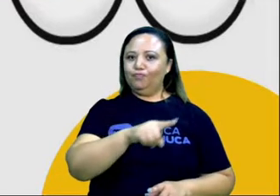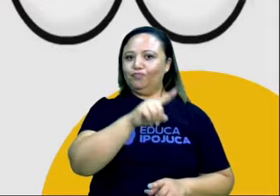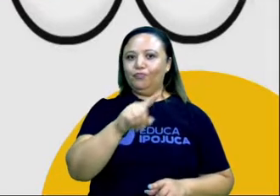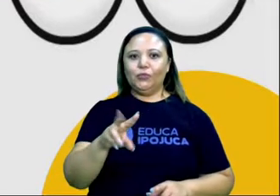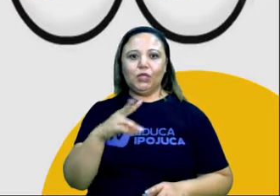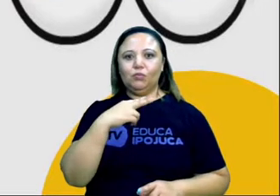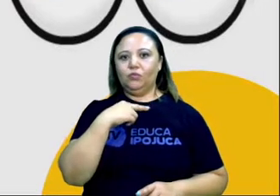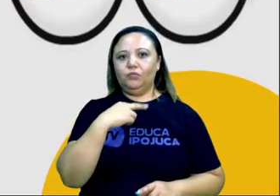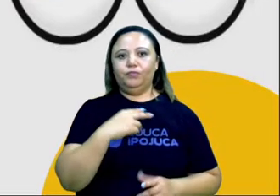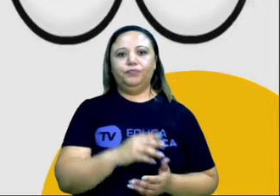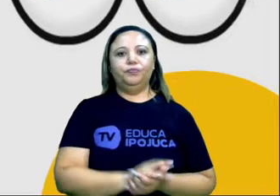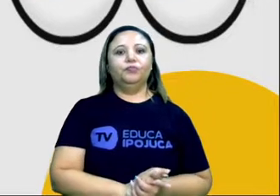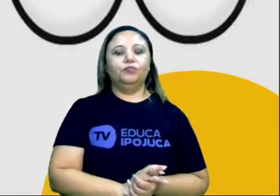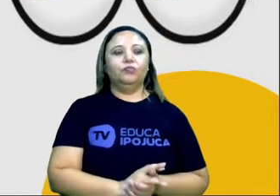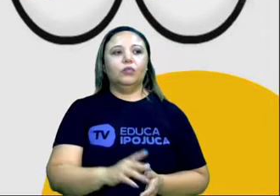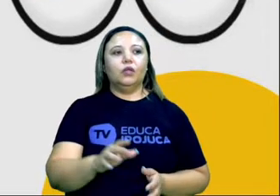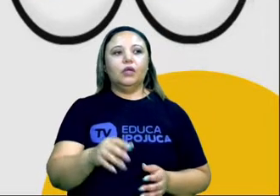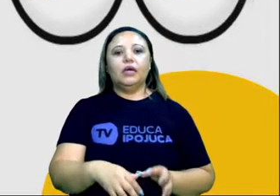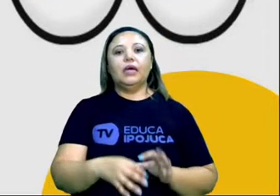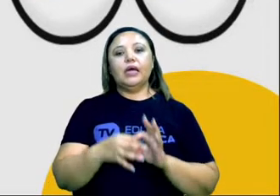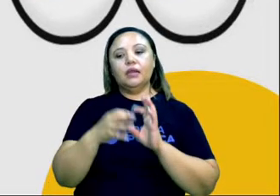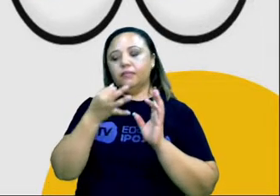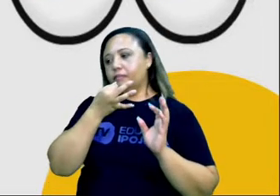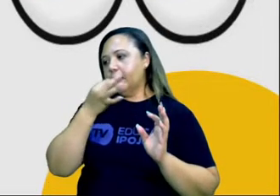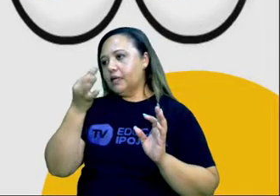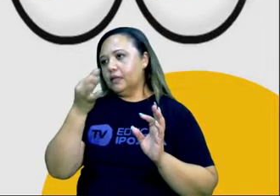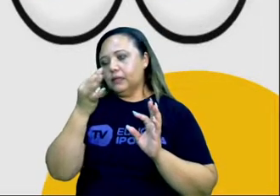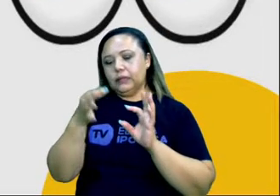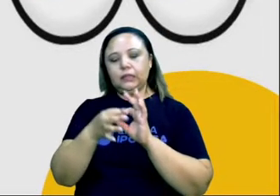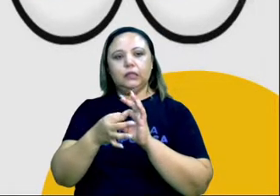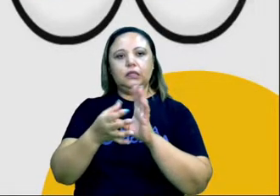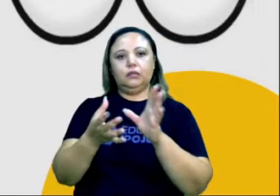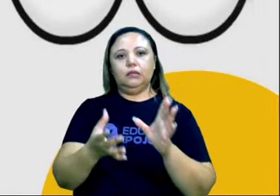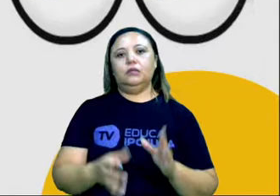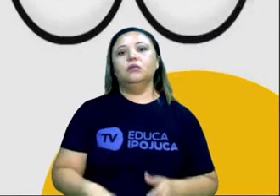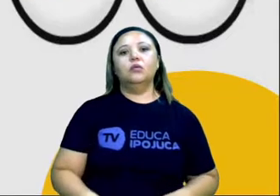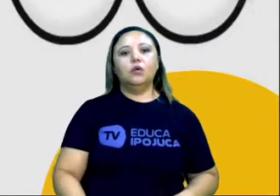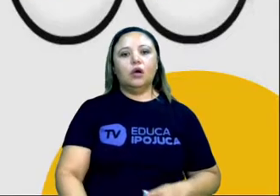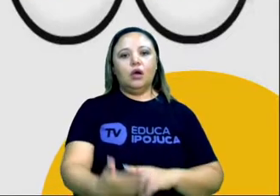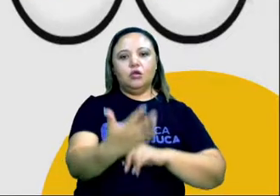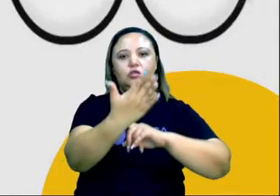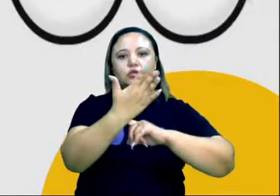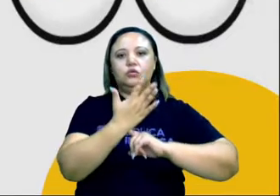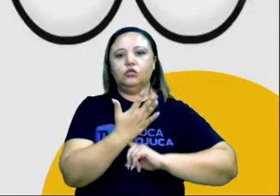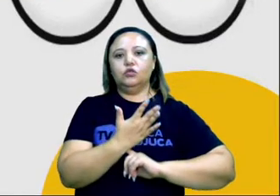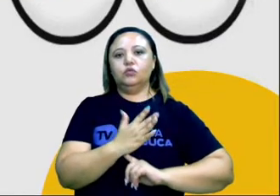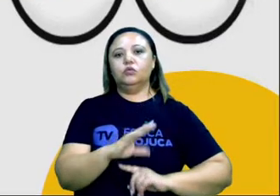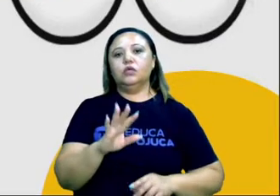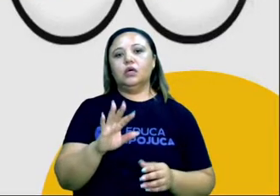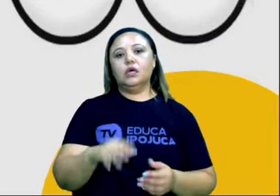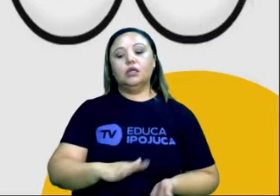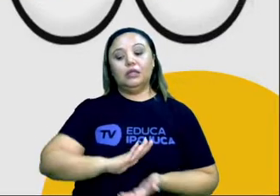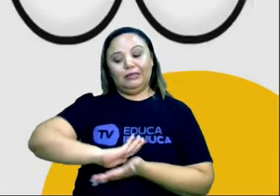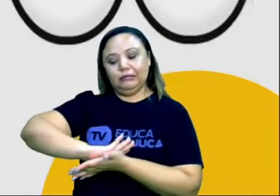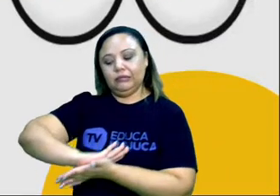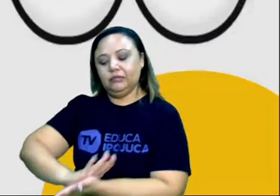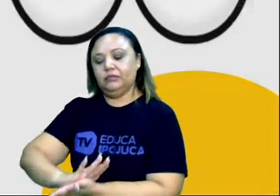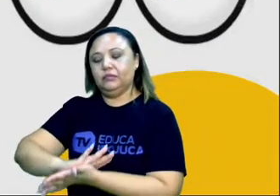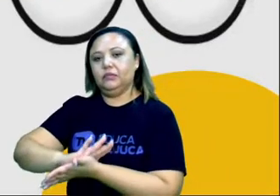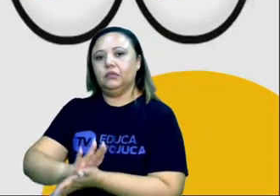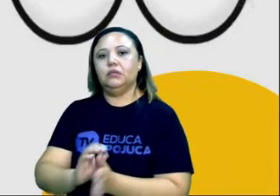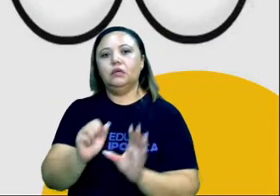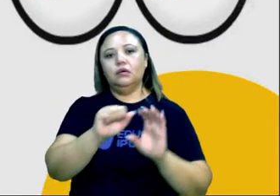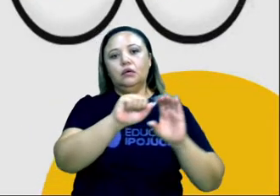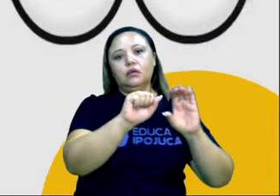A liberdade de expressão nos protege, protege a sociedade também de diversas formas de opressão, sendo uma das